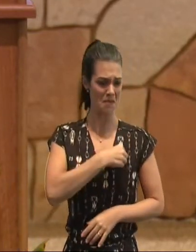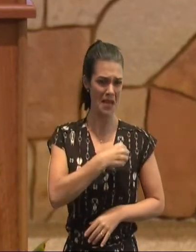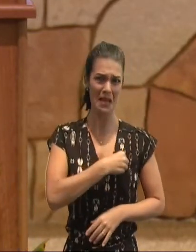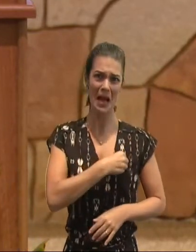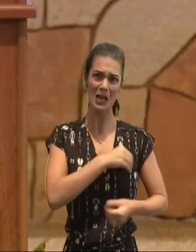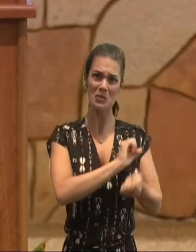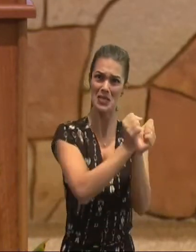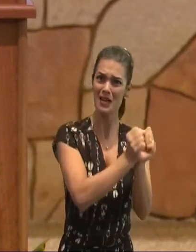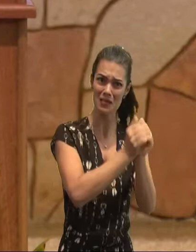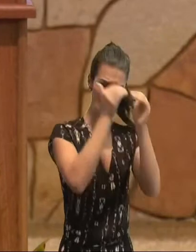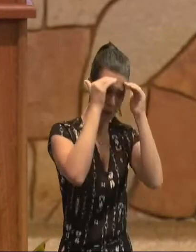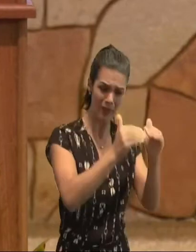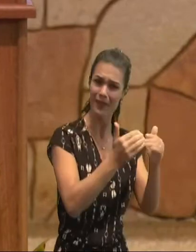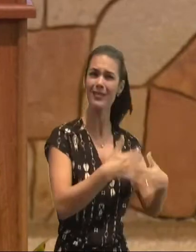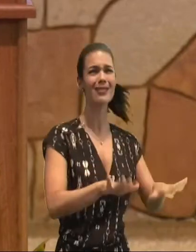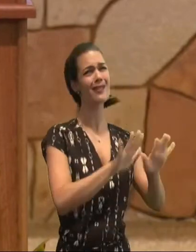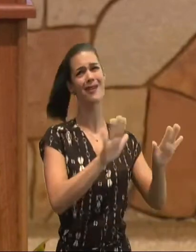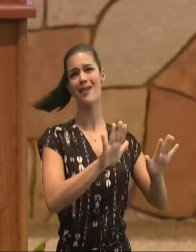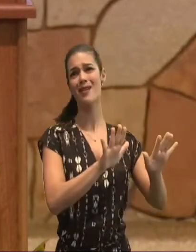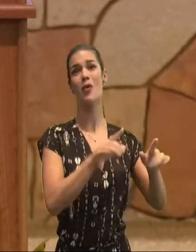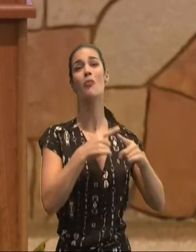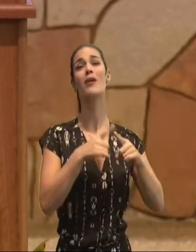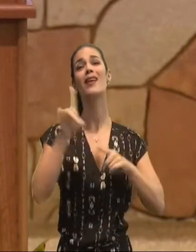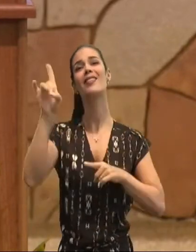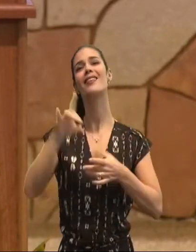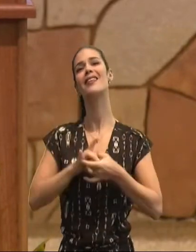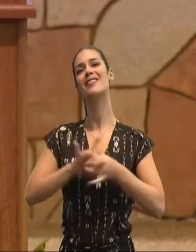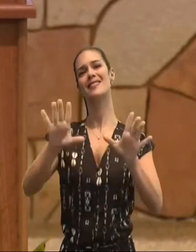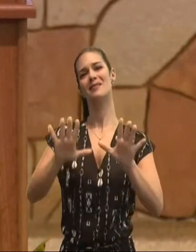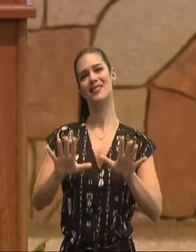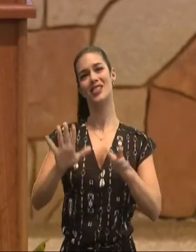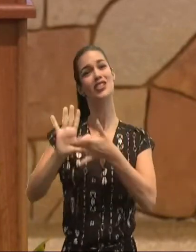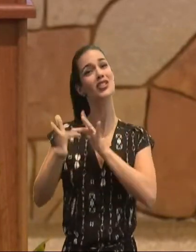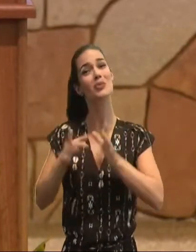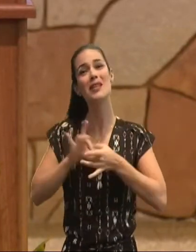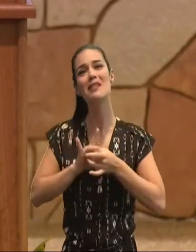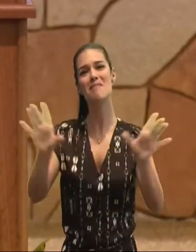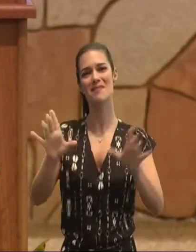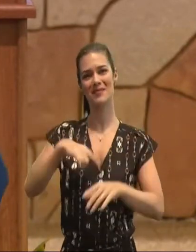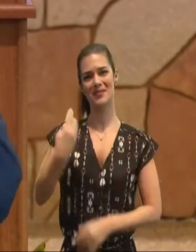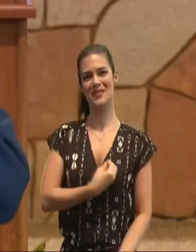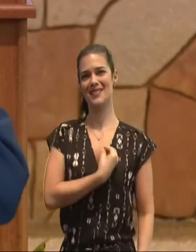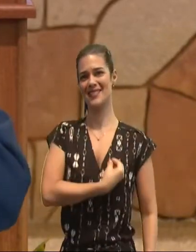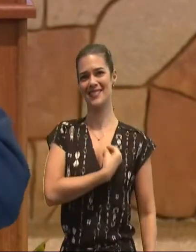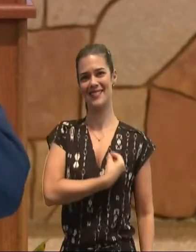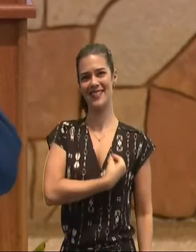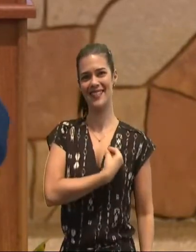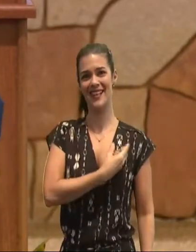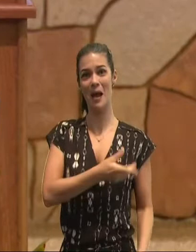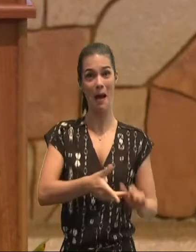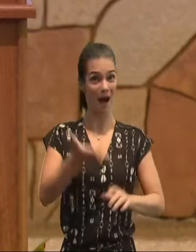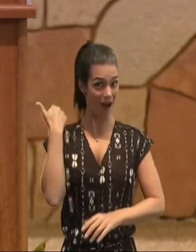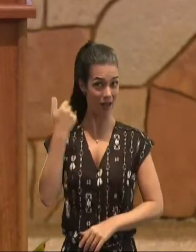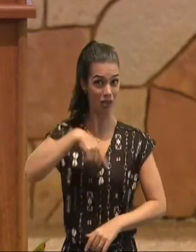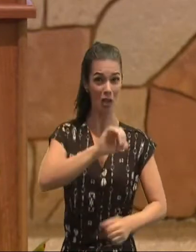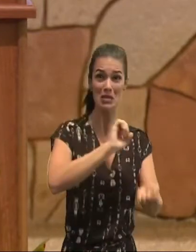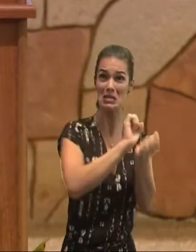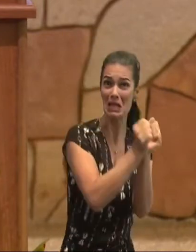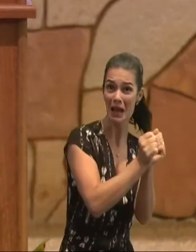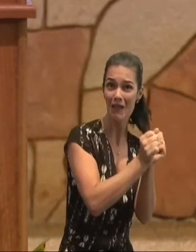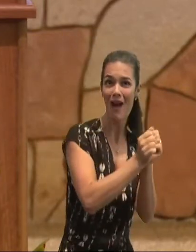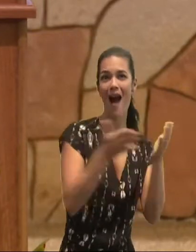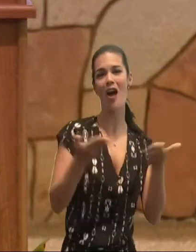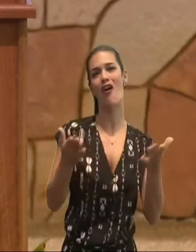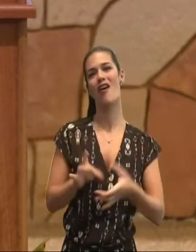escravidão, Cristo, nos libertou, lá no evangelho, de João, nós lemos, se o Cristo, se